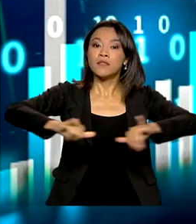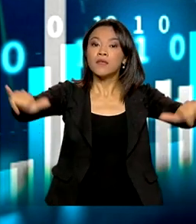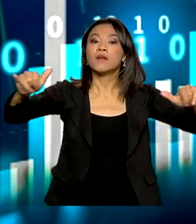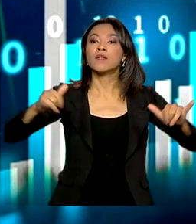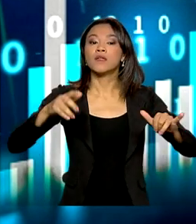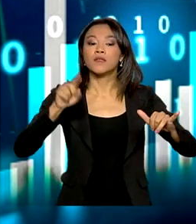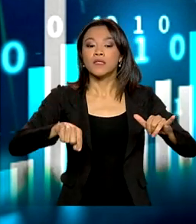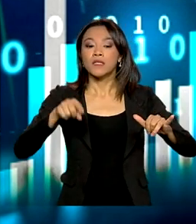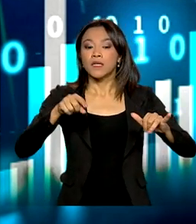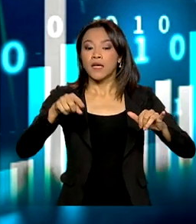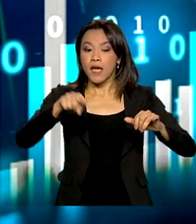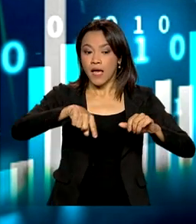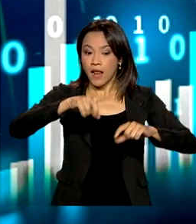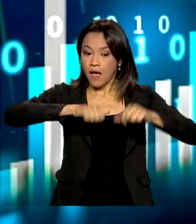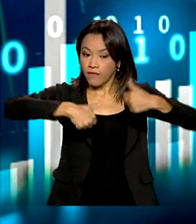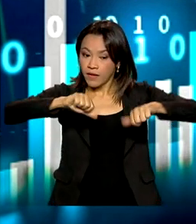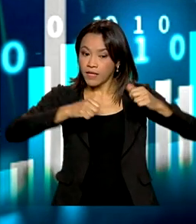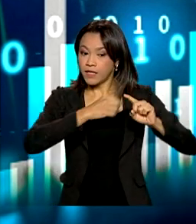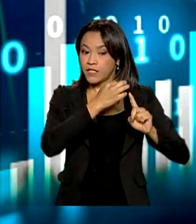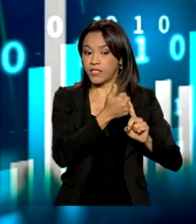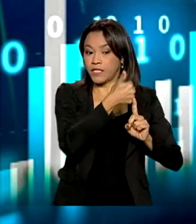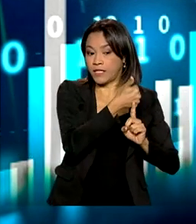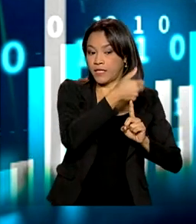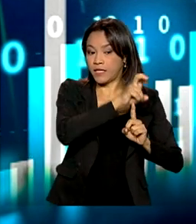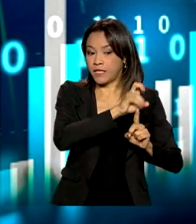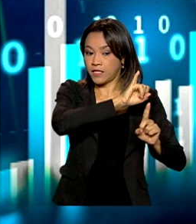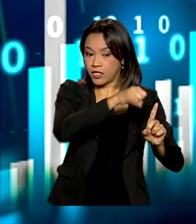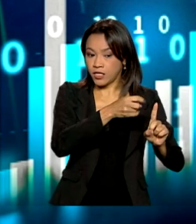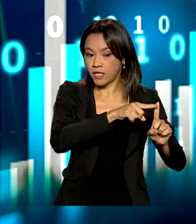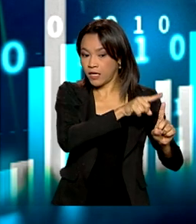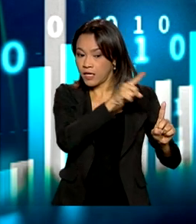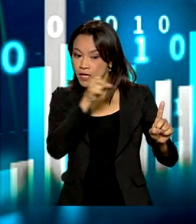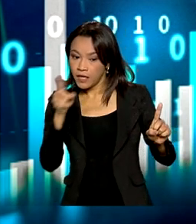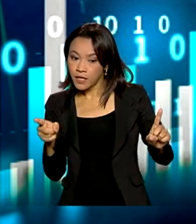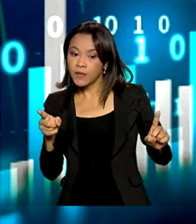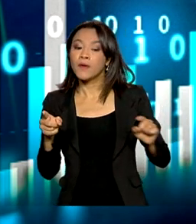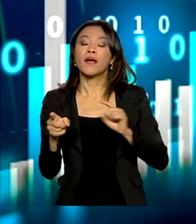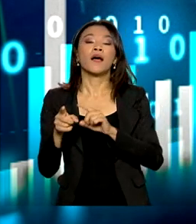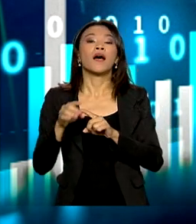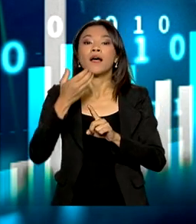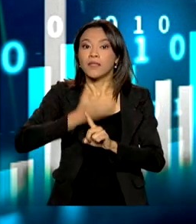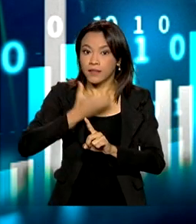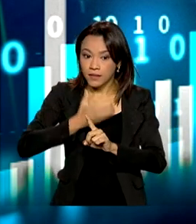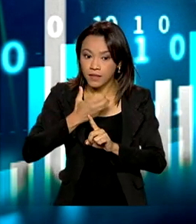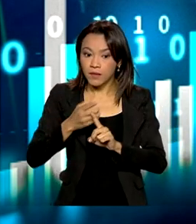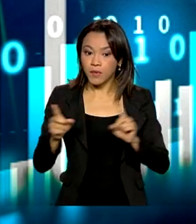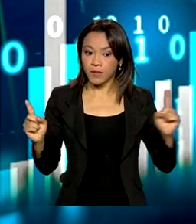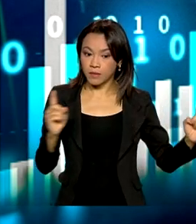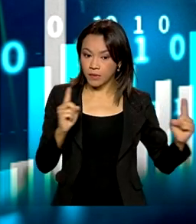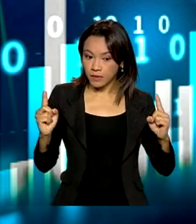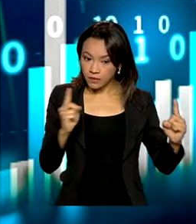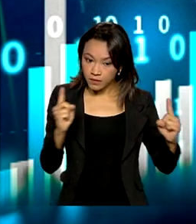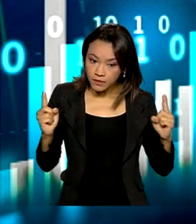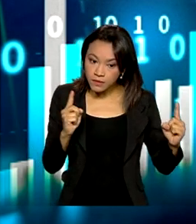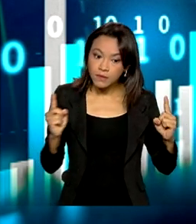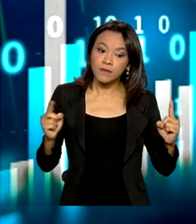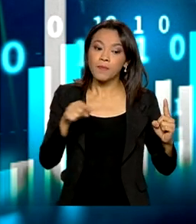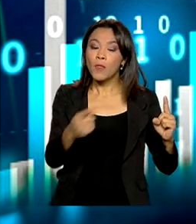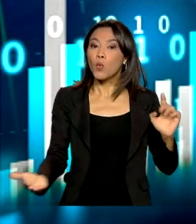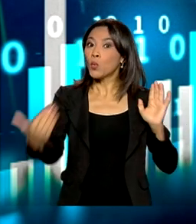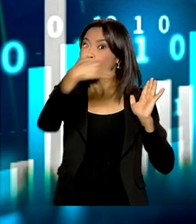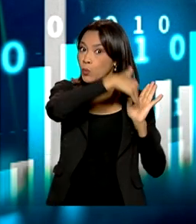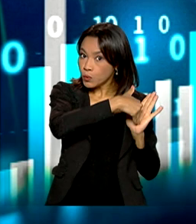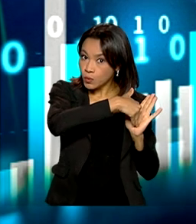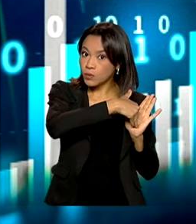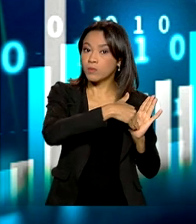de 15 de dezembro a 15 de janeiro, em contraposição ao IPCA tradicional. E a boa notícia é que o último IPCA